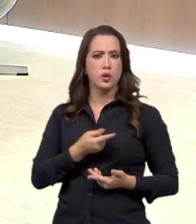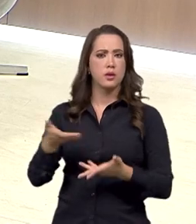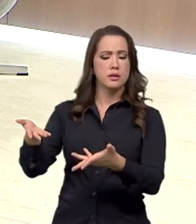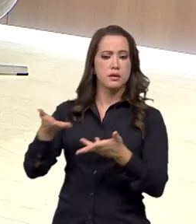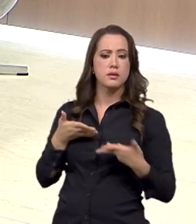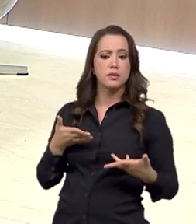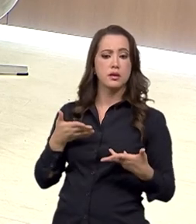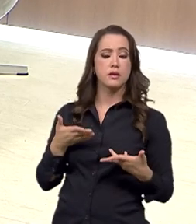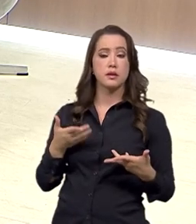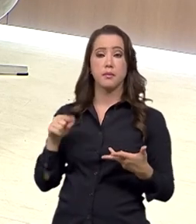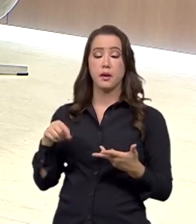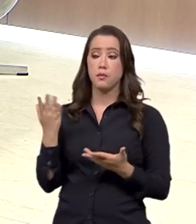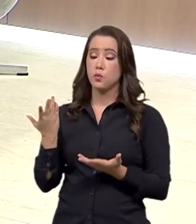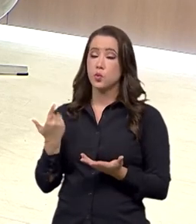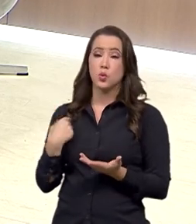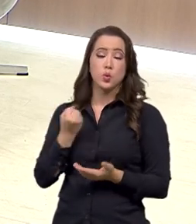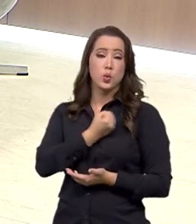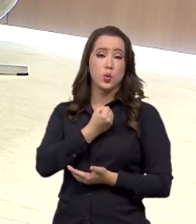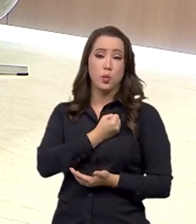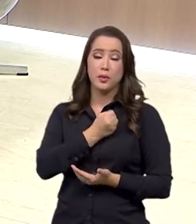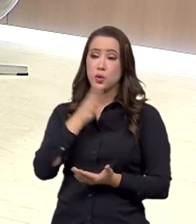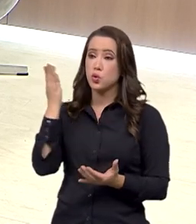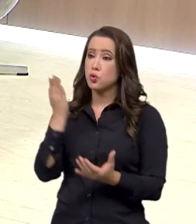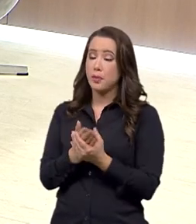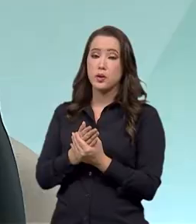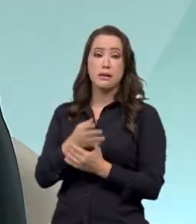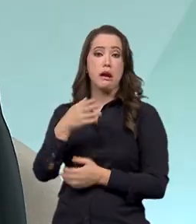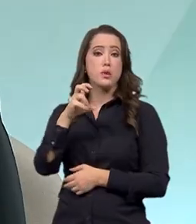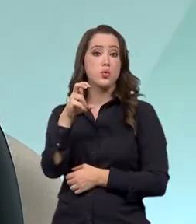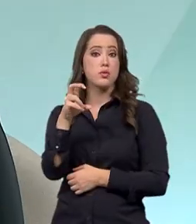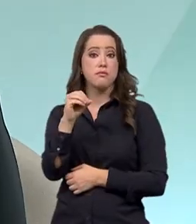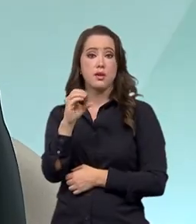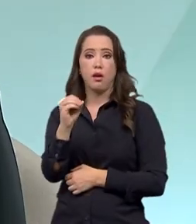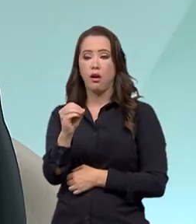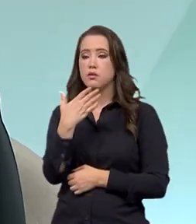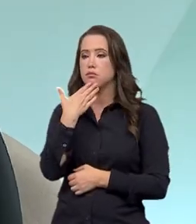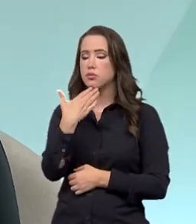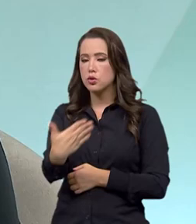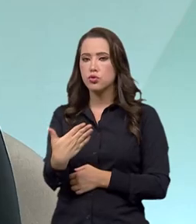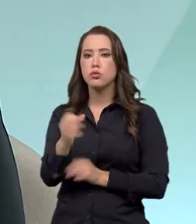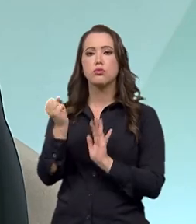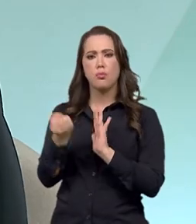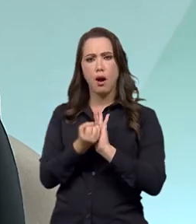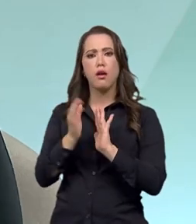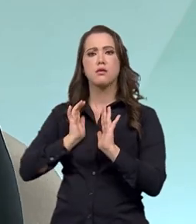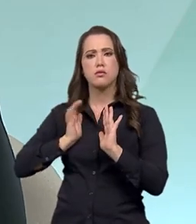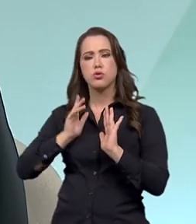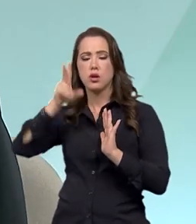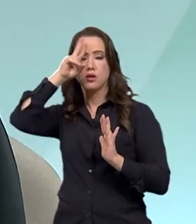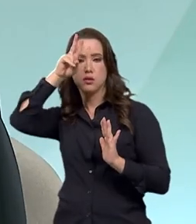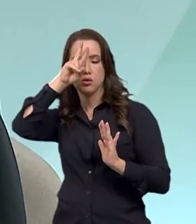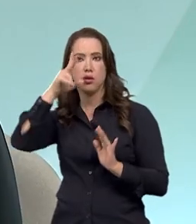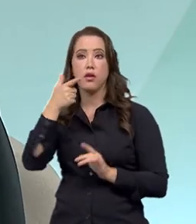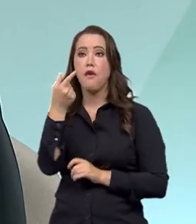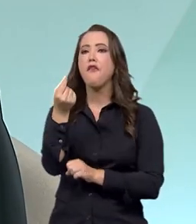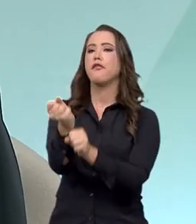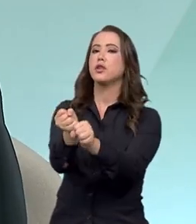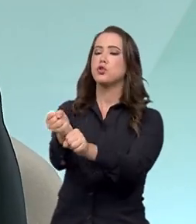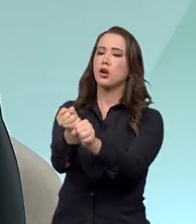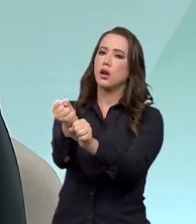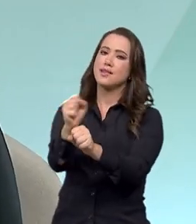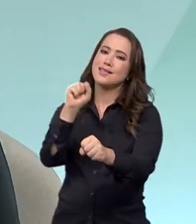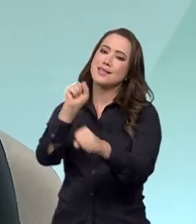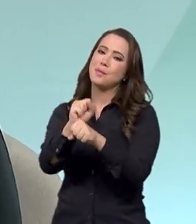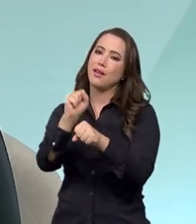um passivo, né? Herdamos um passivo de mais de 500 processos, pedidos de tombamentos de 15, 20 anos. E